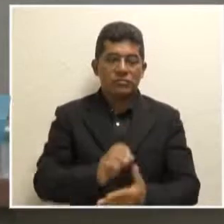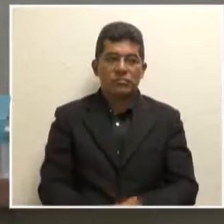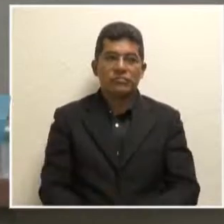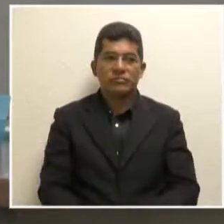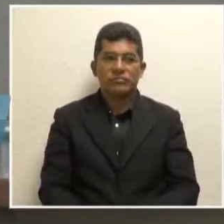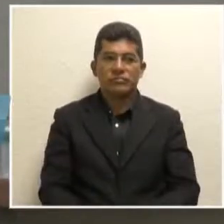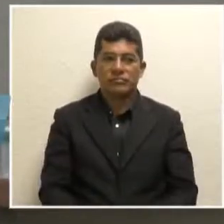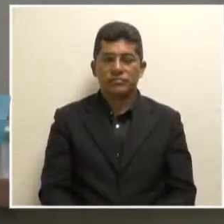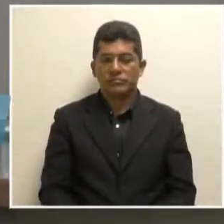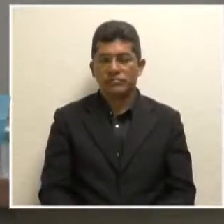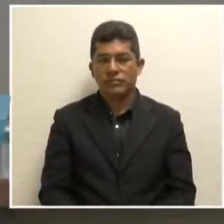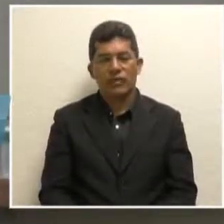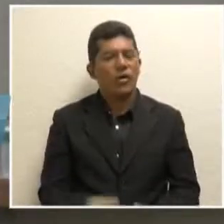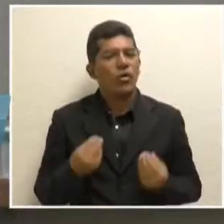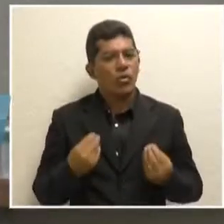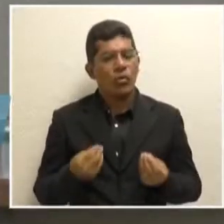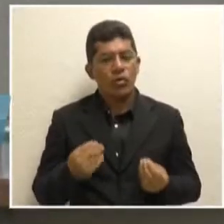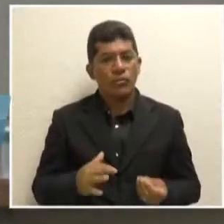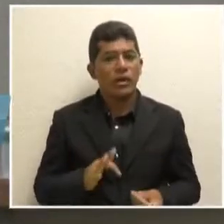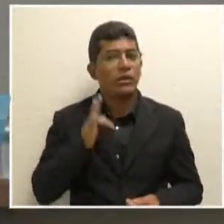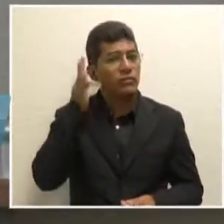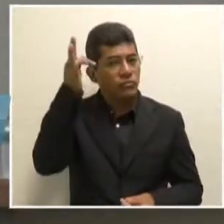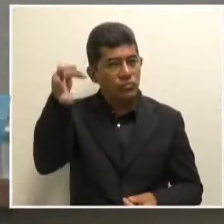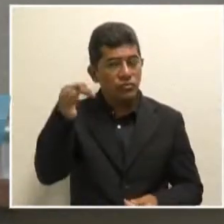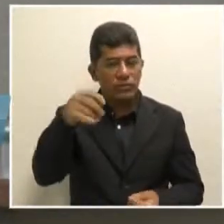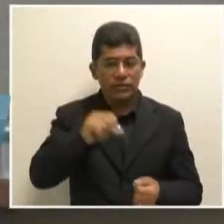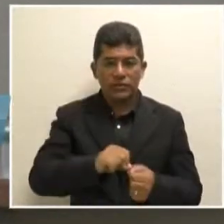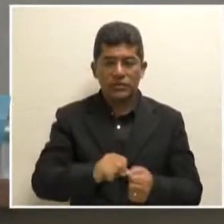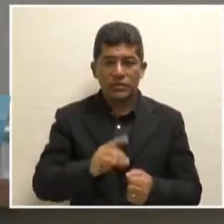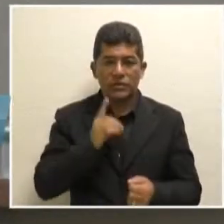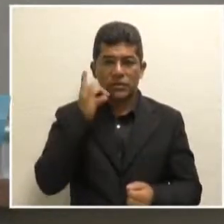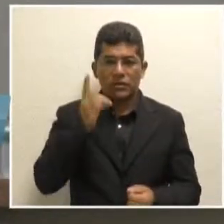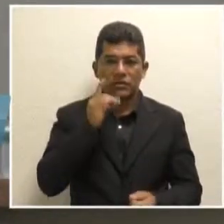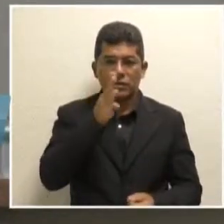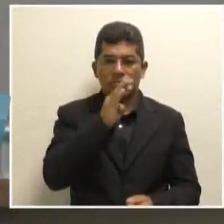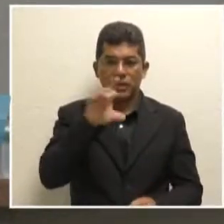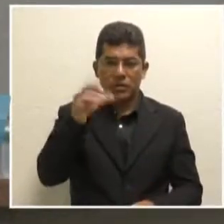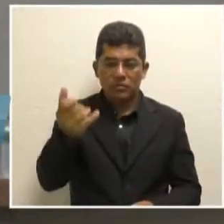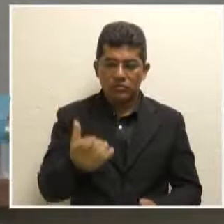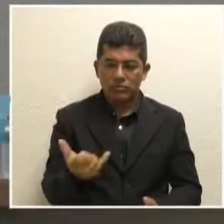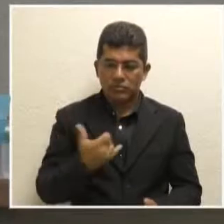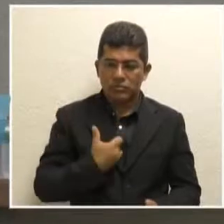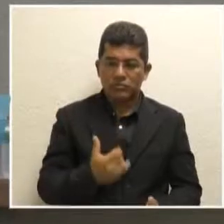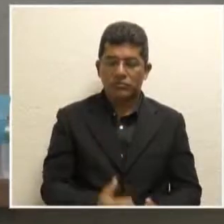Como é que nós vamos chegar lá na frente, deputado Berlaminins, que eu cedo uma parte agora à Vossa Excelência?